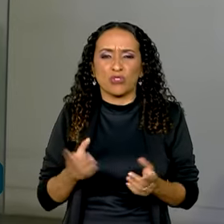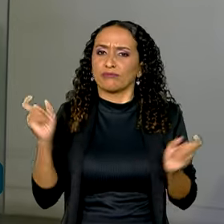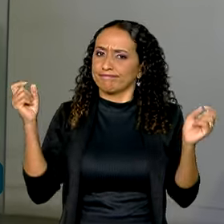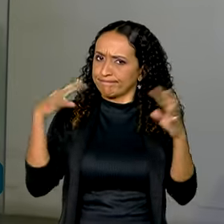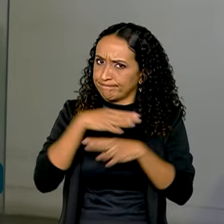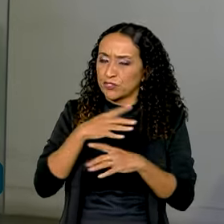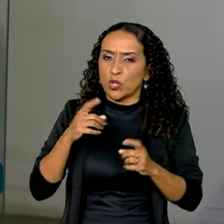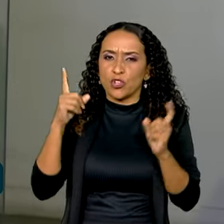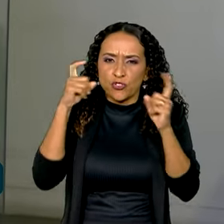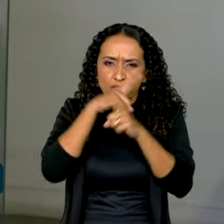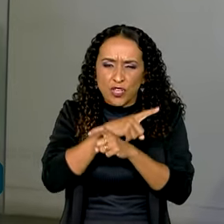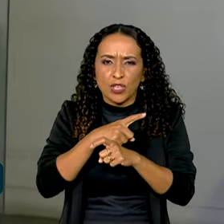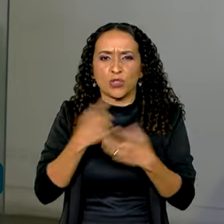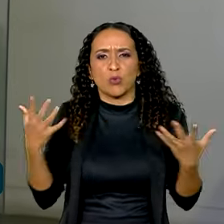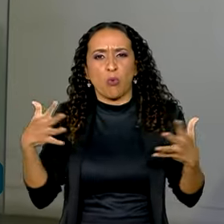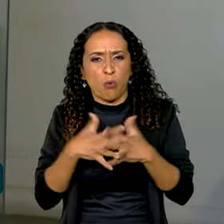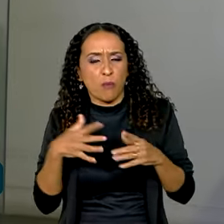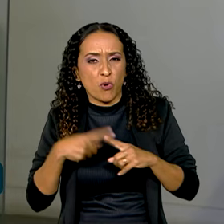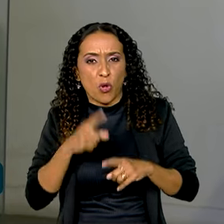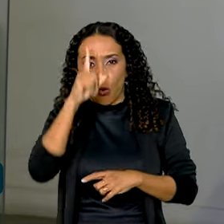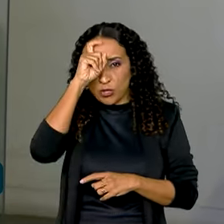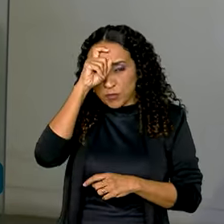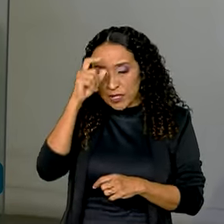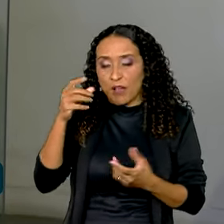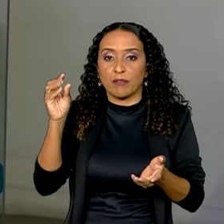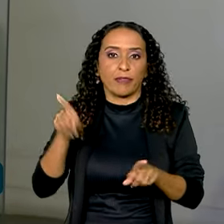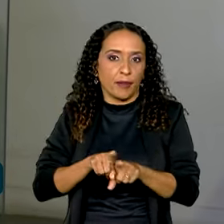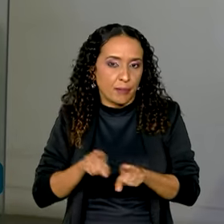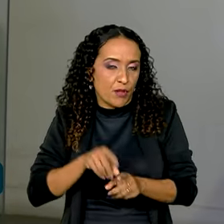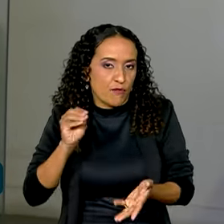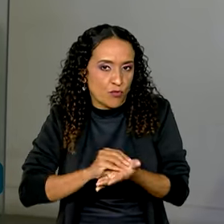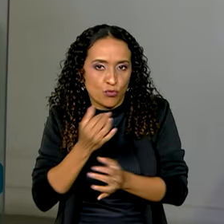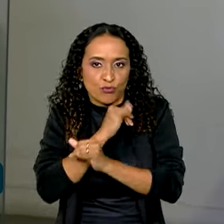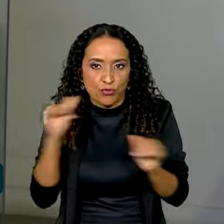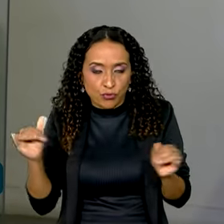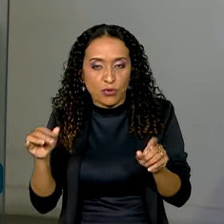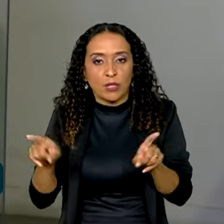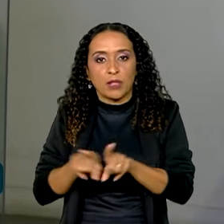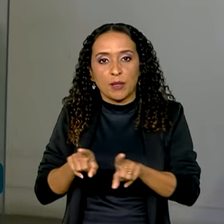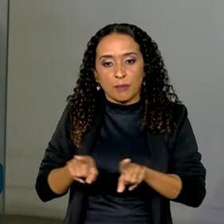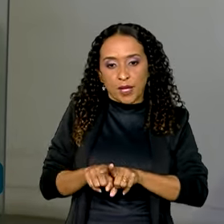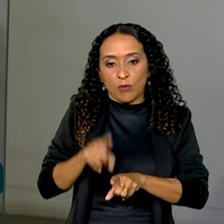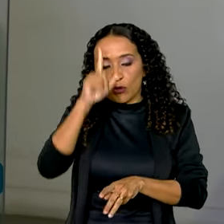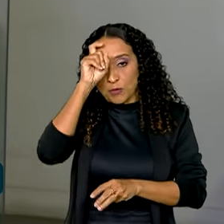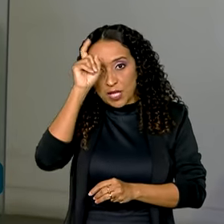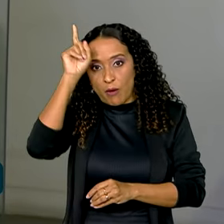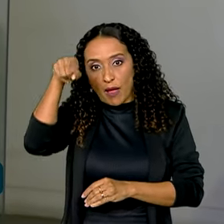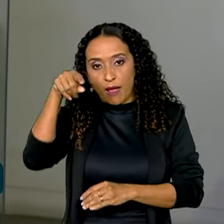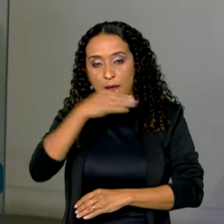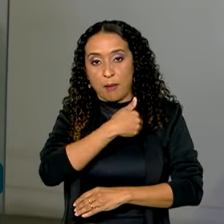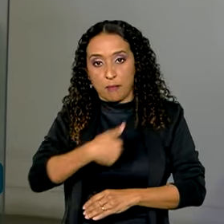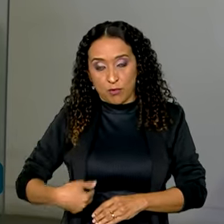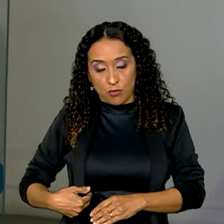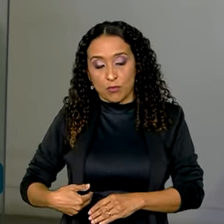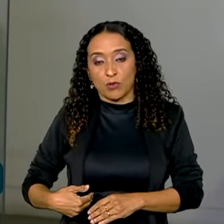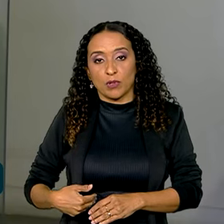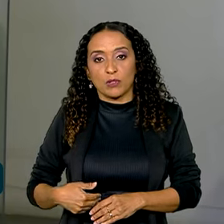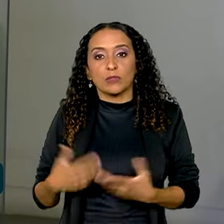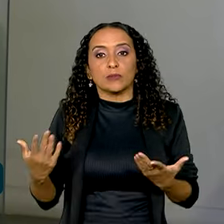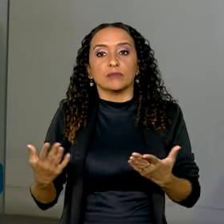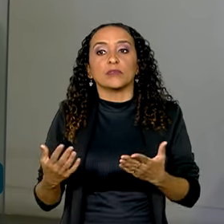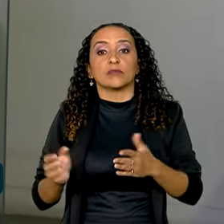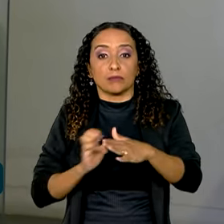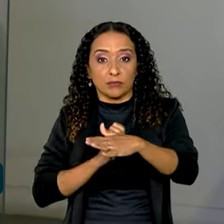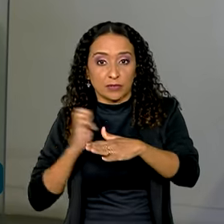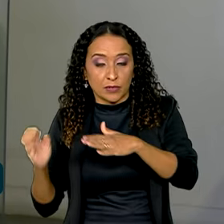complicada porque hospitais, inclusive, ficaram sem energia, inclusive a Santa Casa, que é um hospital público. A Agência Nacional